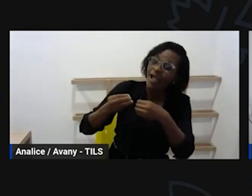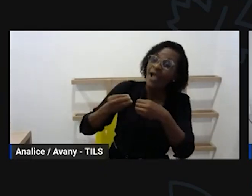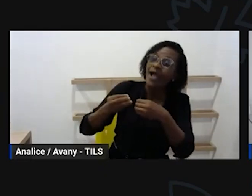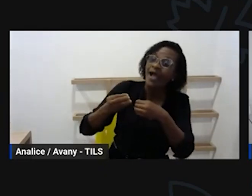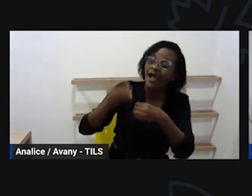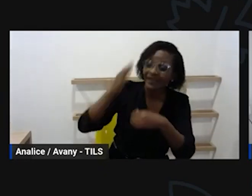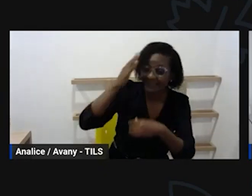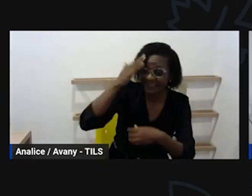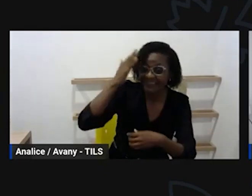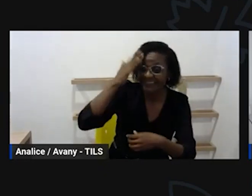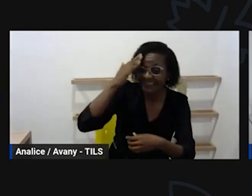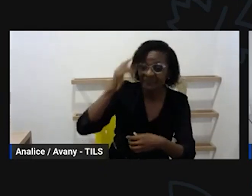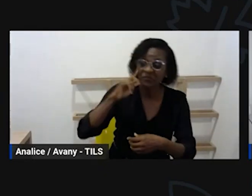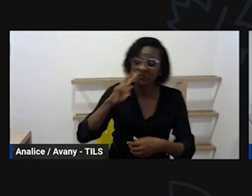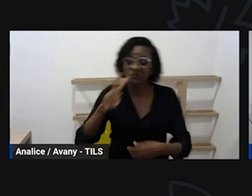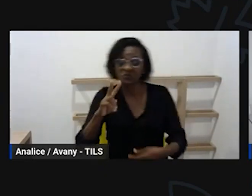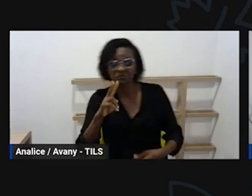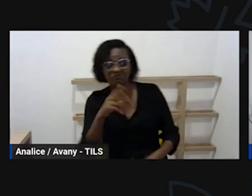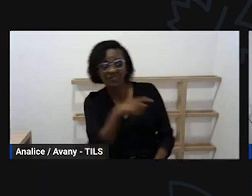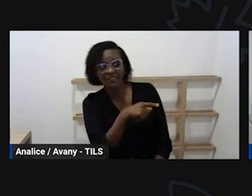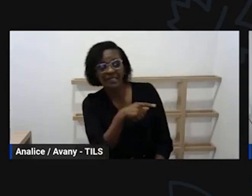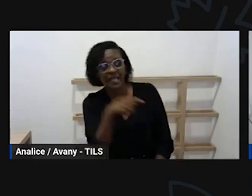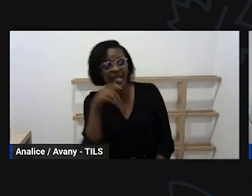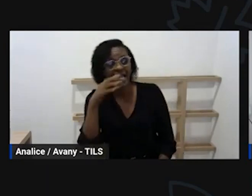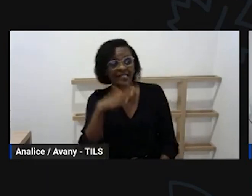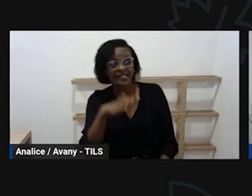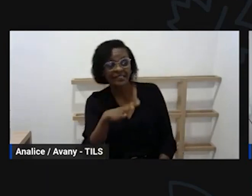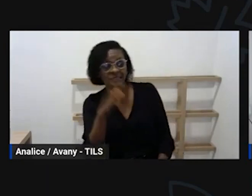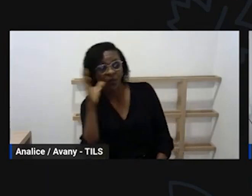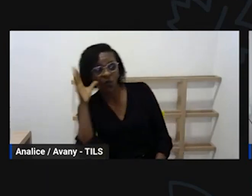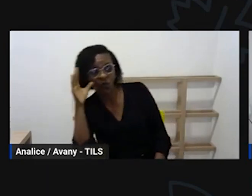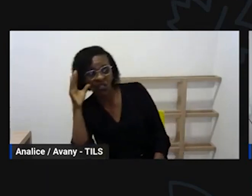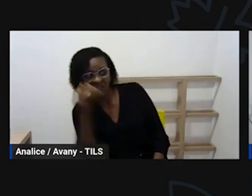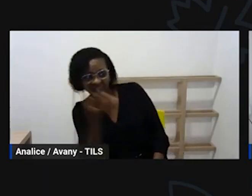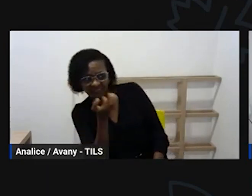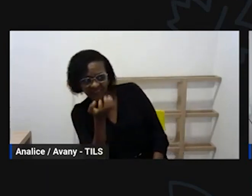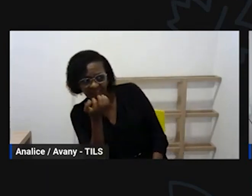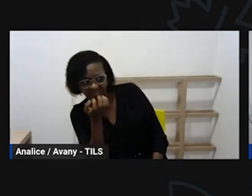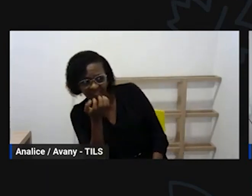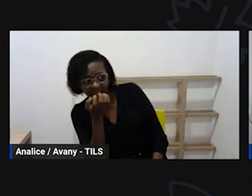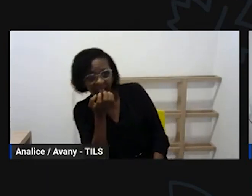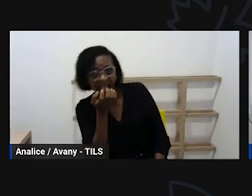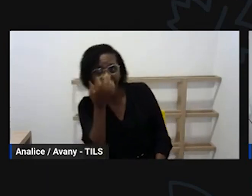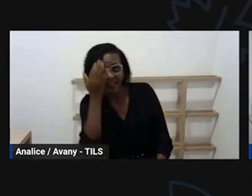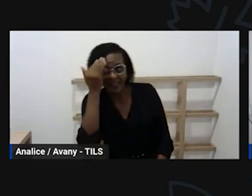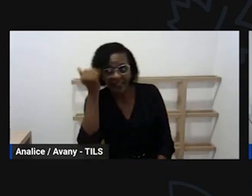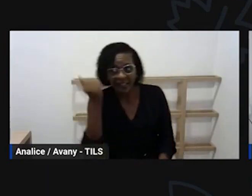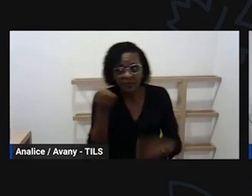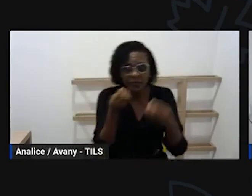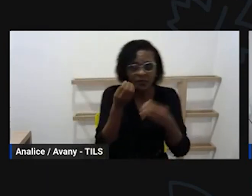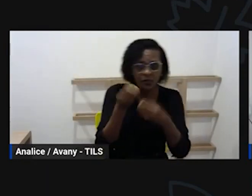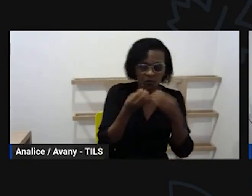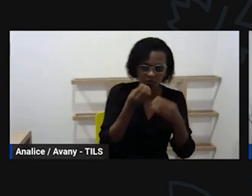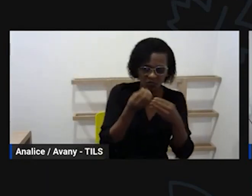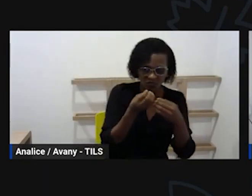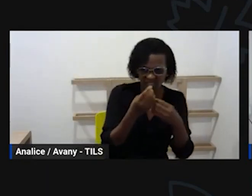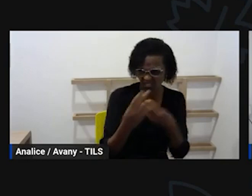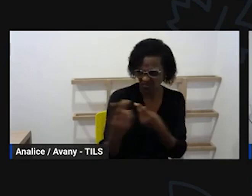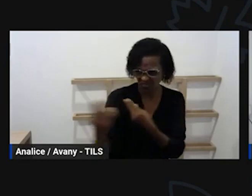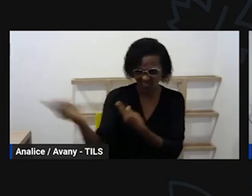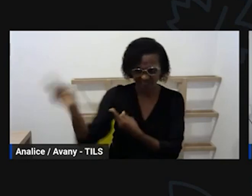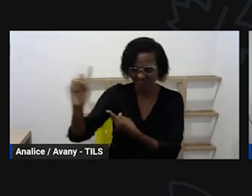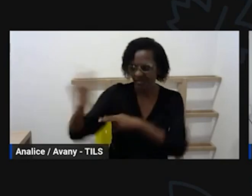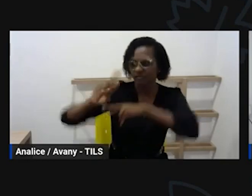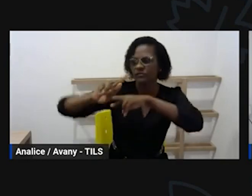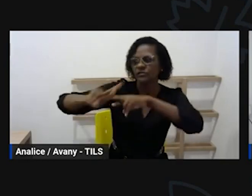necessidade da curiosidade da exploração então esses projetos eles não podem ser pensados todos lá no início do ano